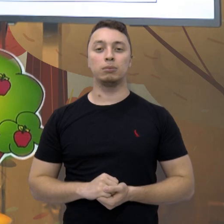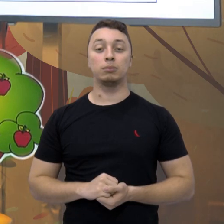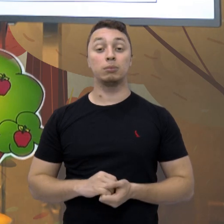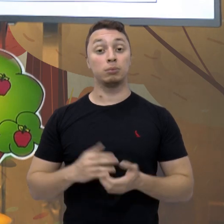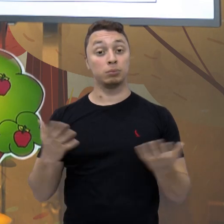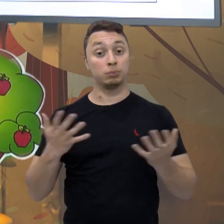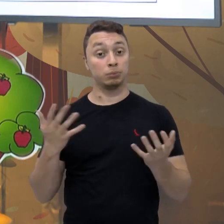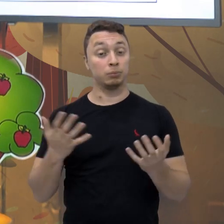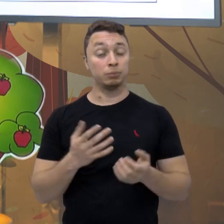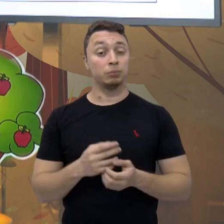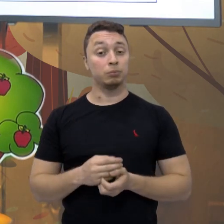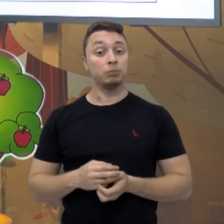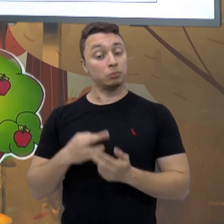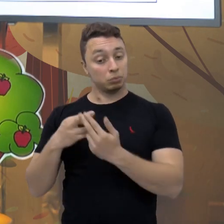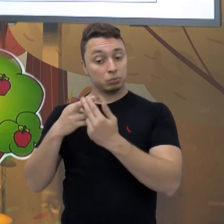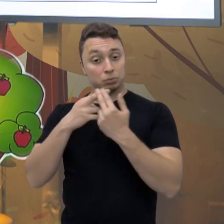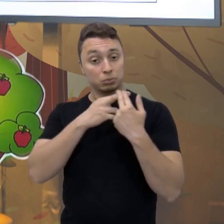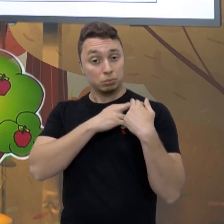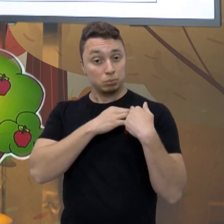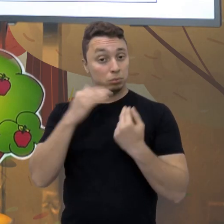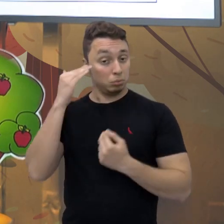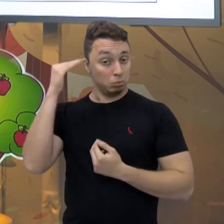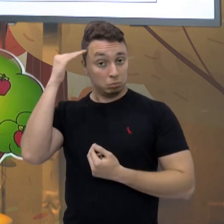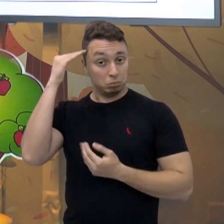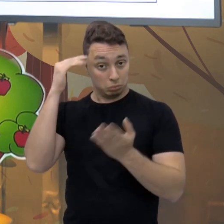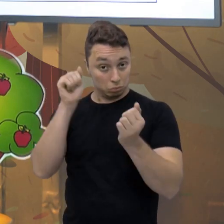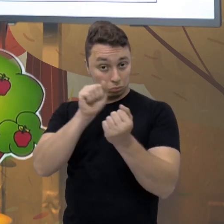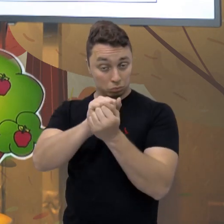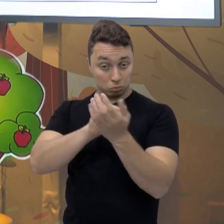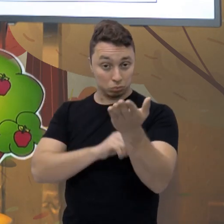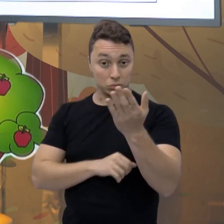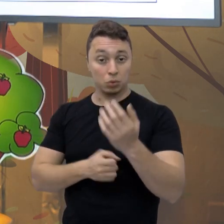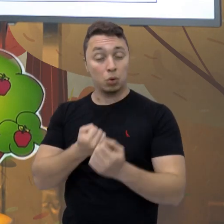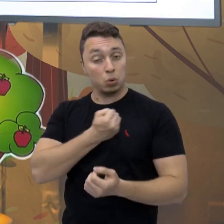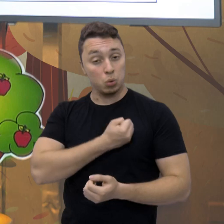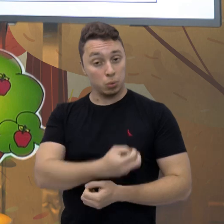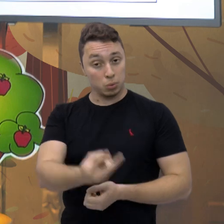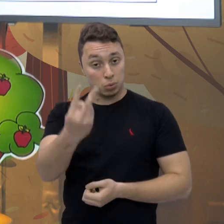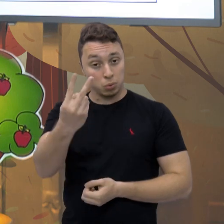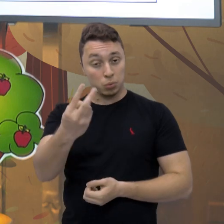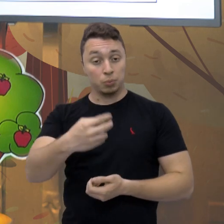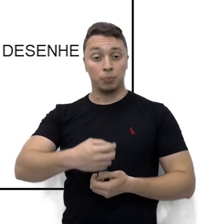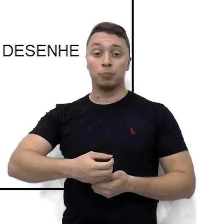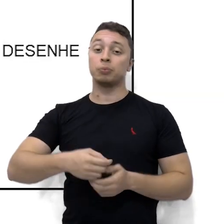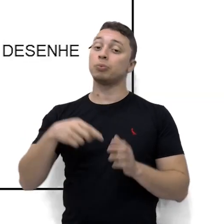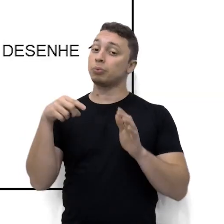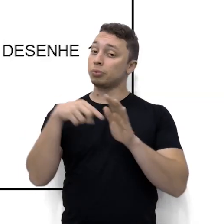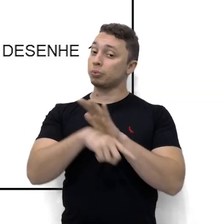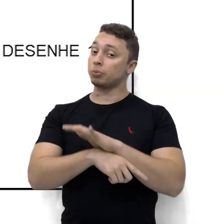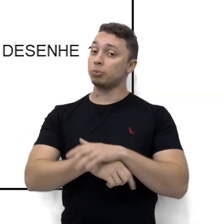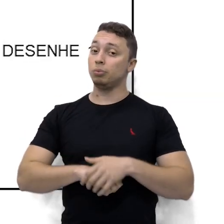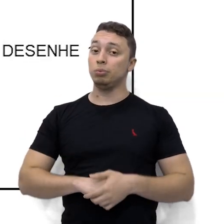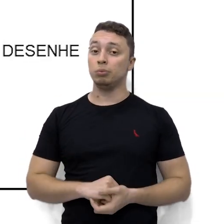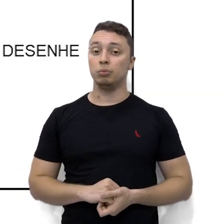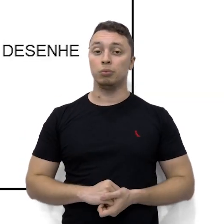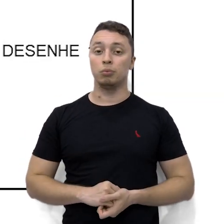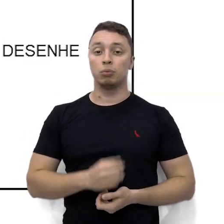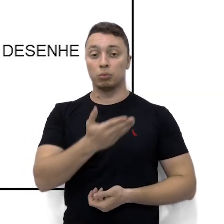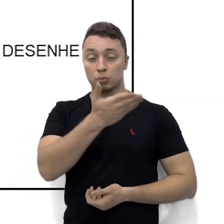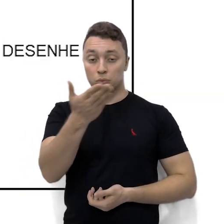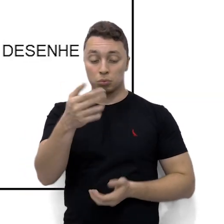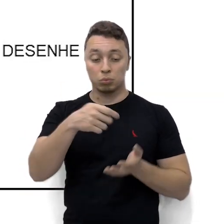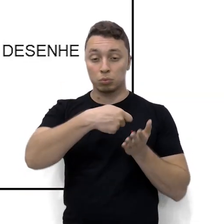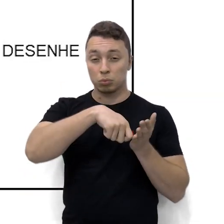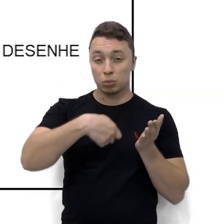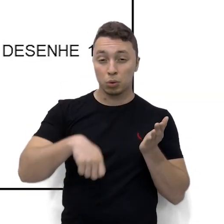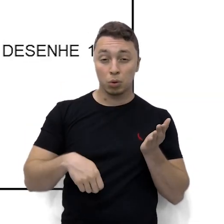adulto que está com você aí coloca o número dois, que é a segunda questão. No seu caderno, desenhe duas